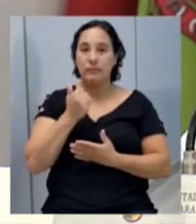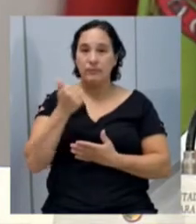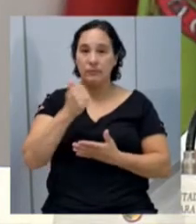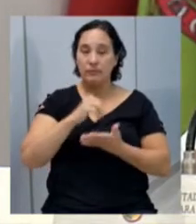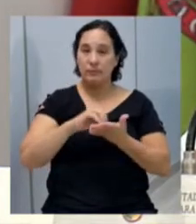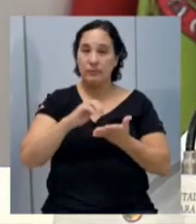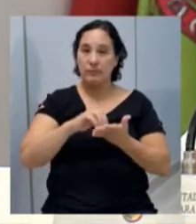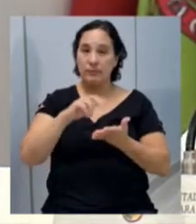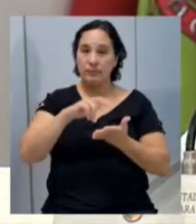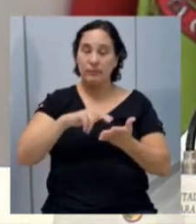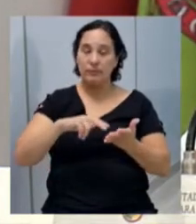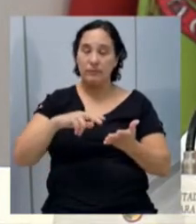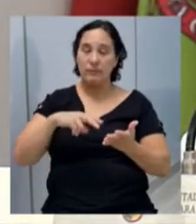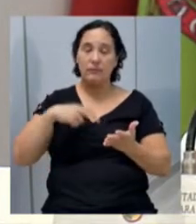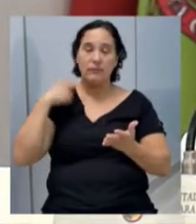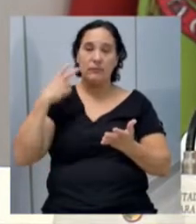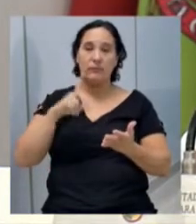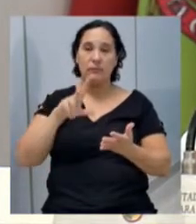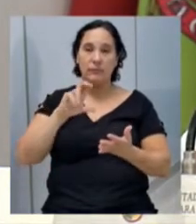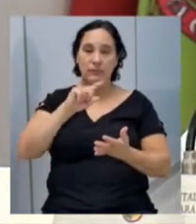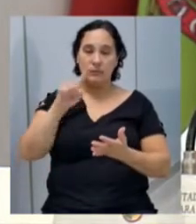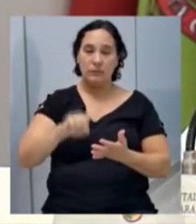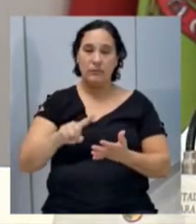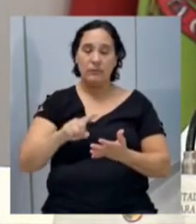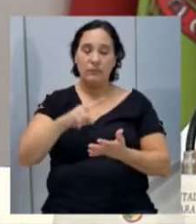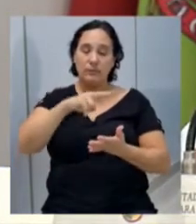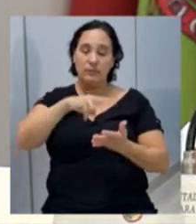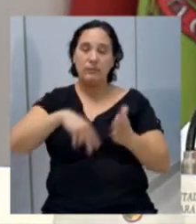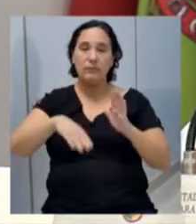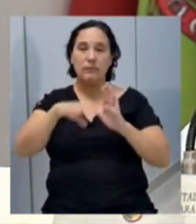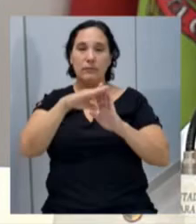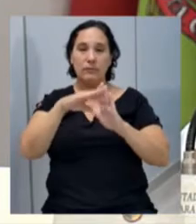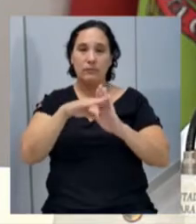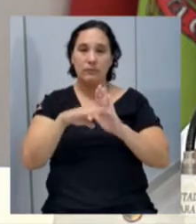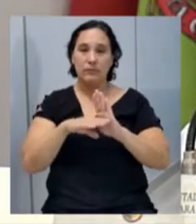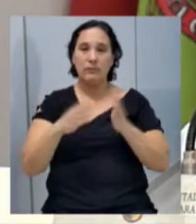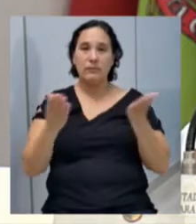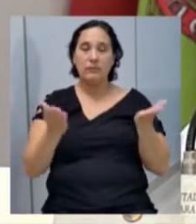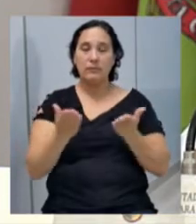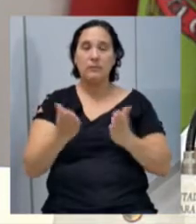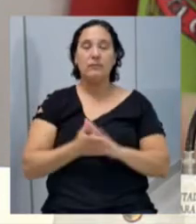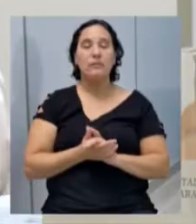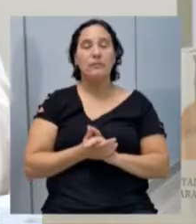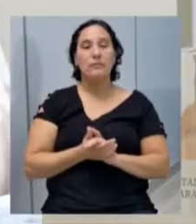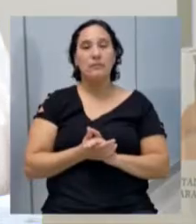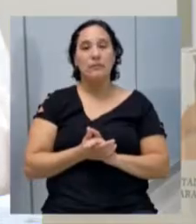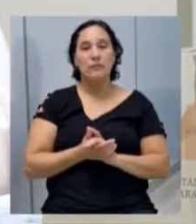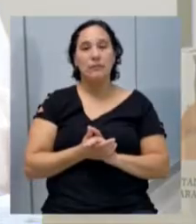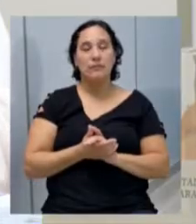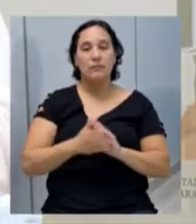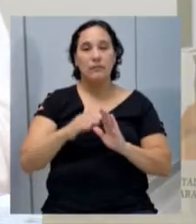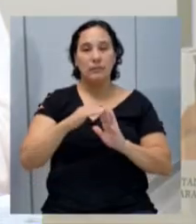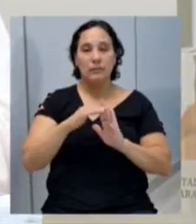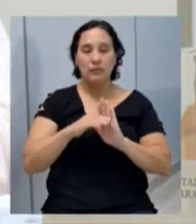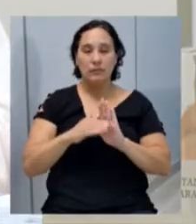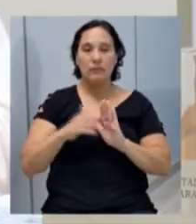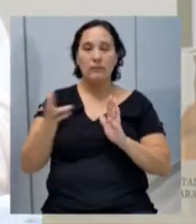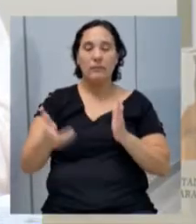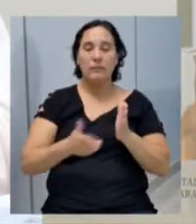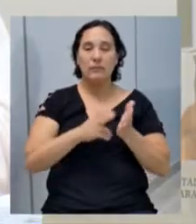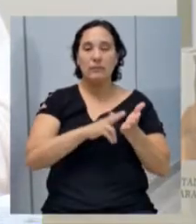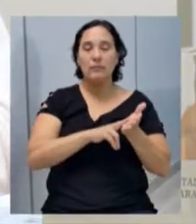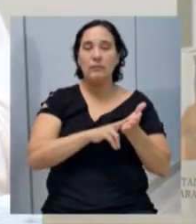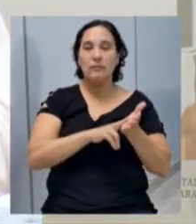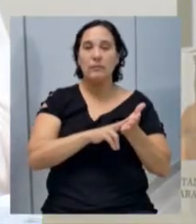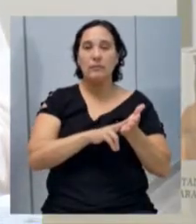1º secretário, o vereador Luiz Augusto Sene, que faça a leitura da matéria constante do expediente de hoje. Expediente. Correspondências